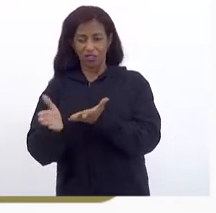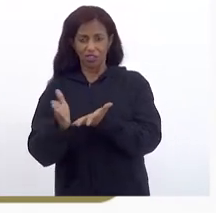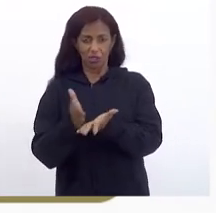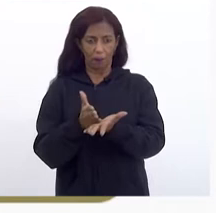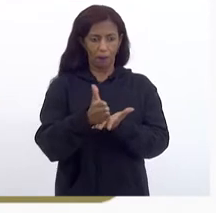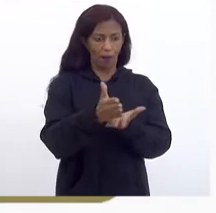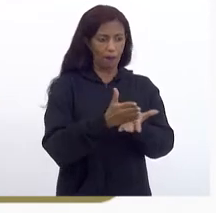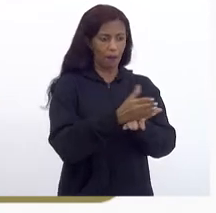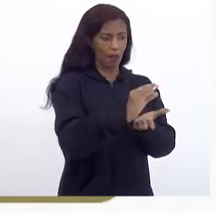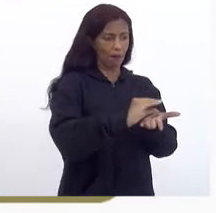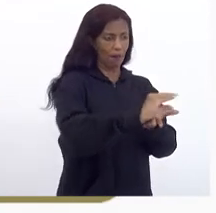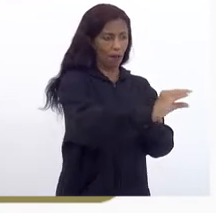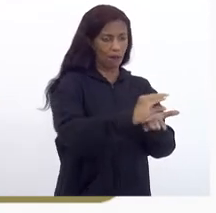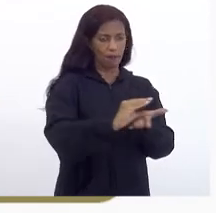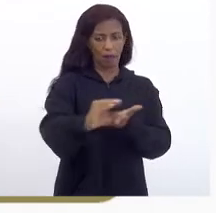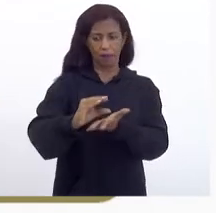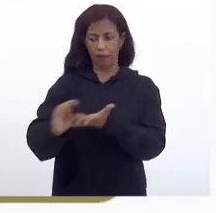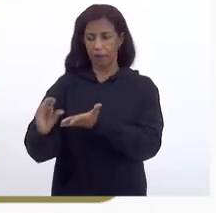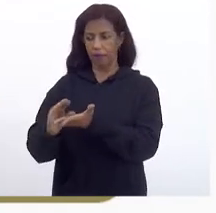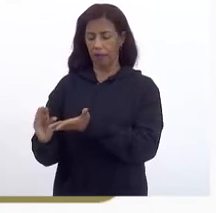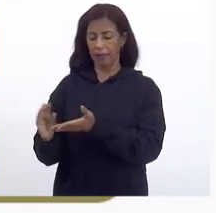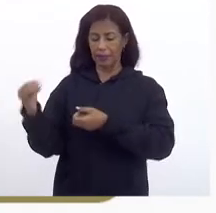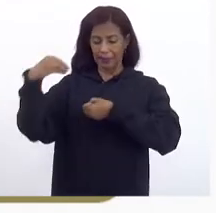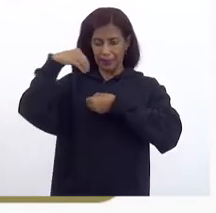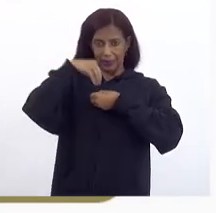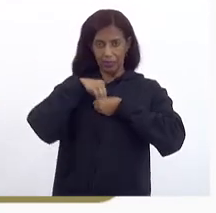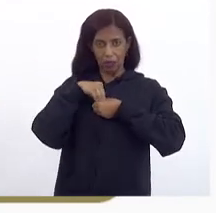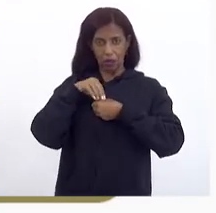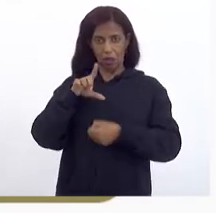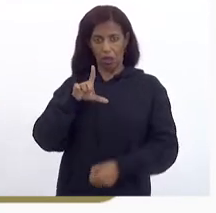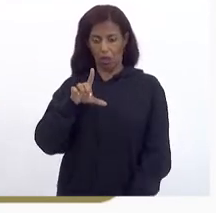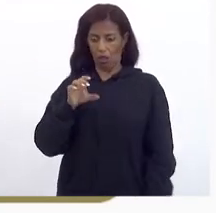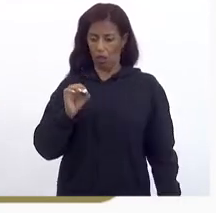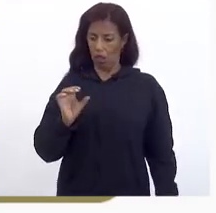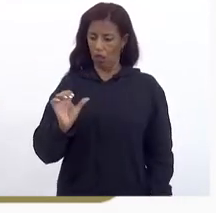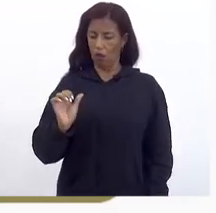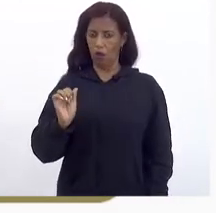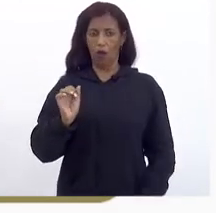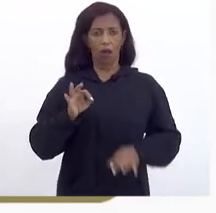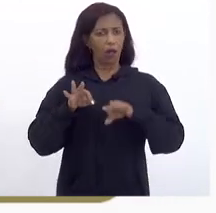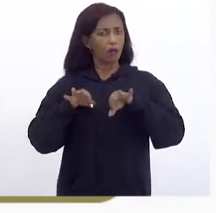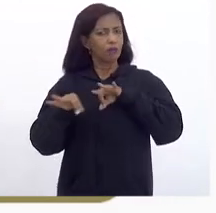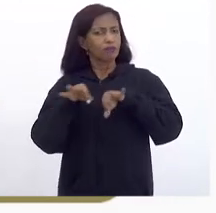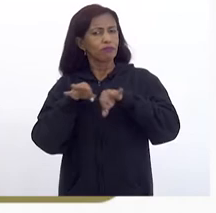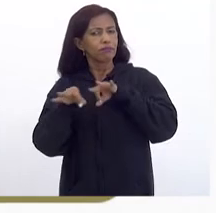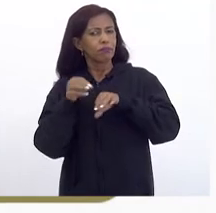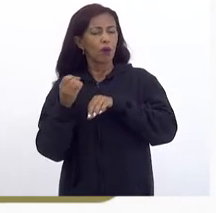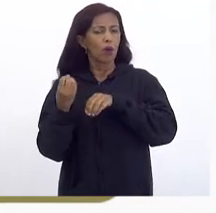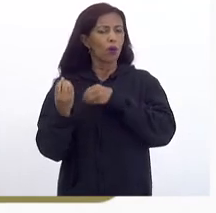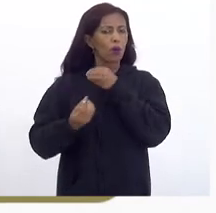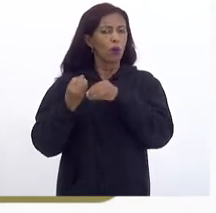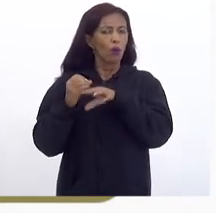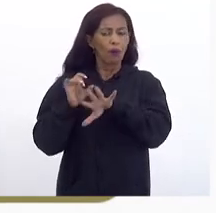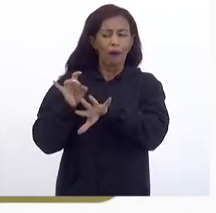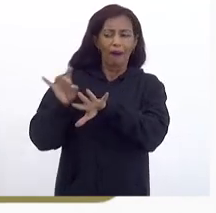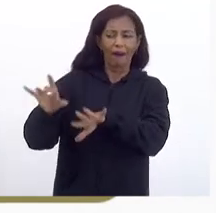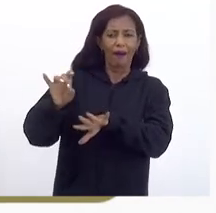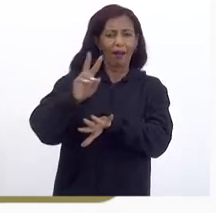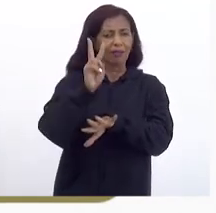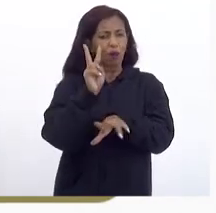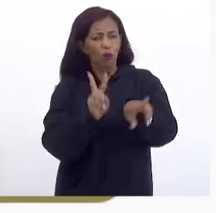Distribuídas Dentro da nossa LOA A maneira como Cada um lê a LOA